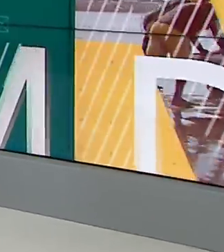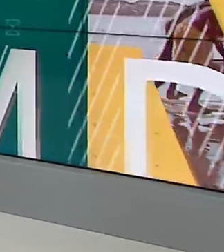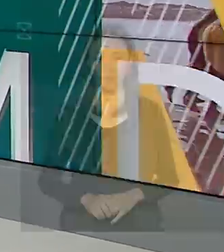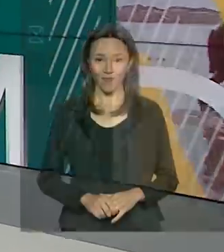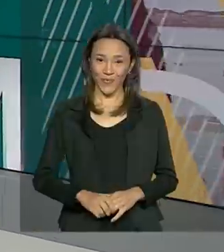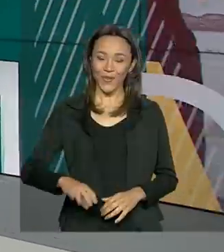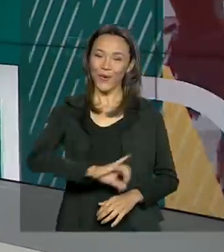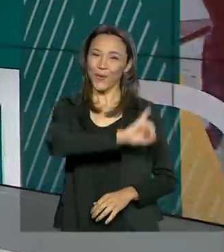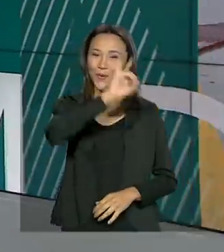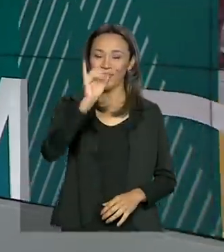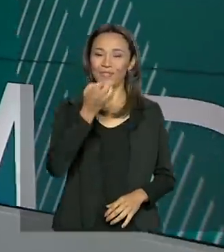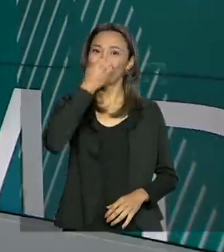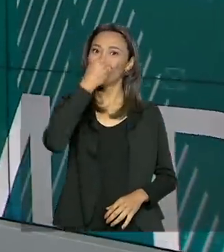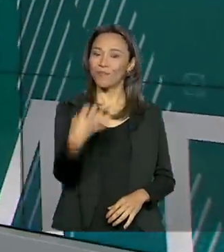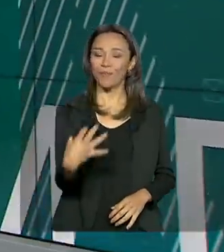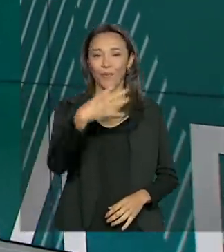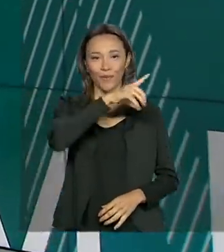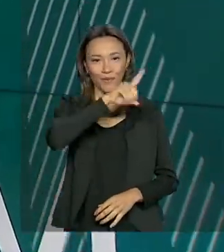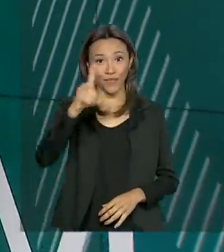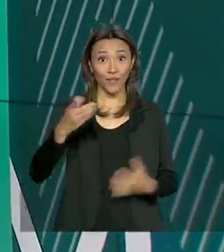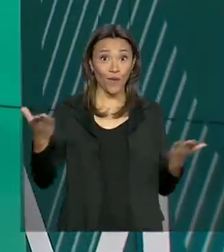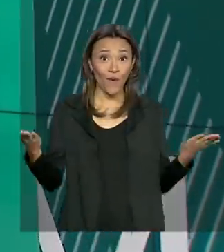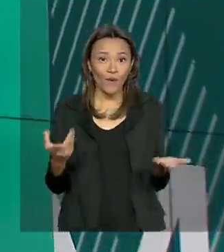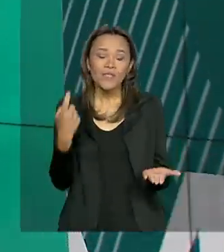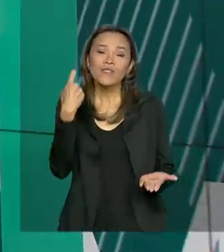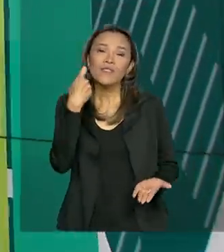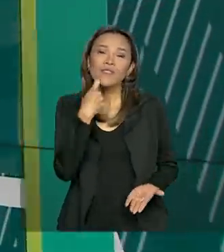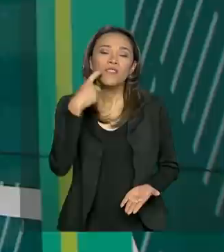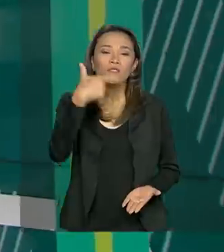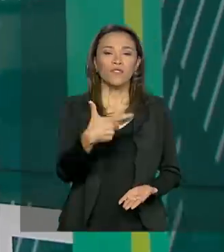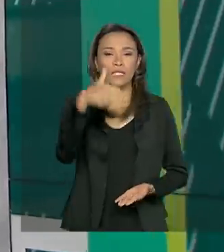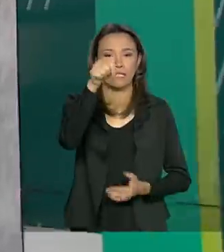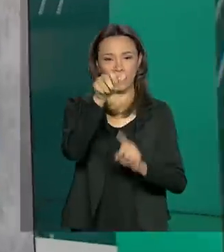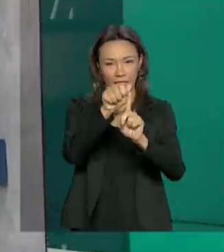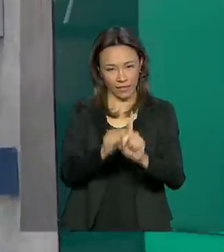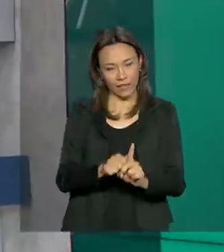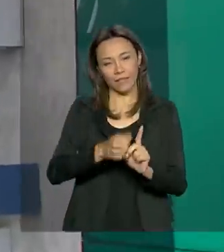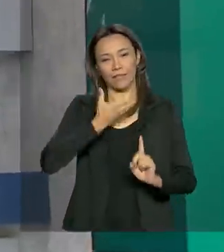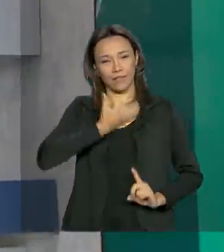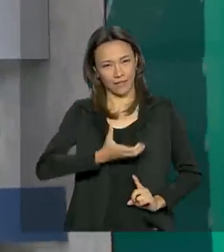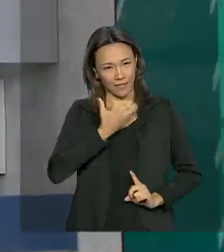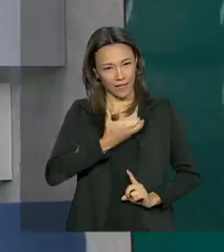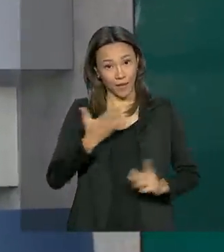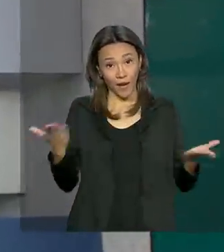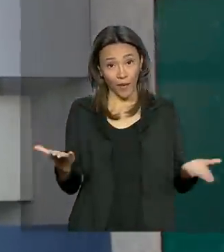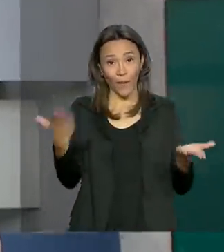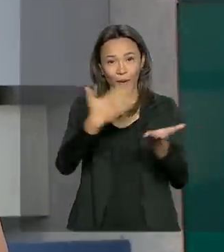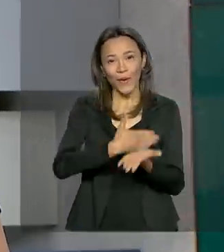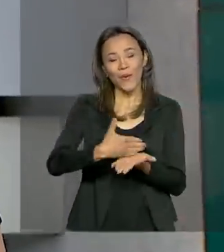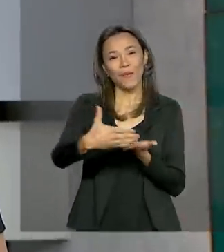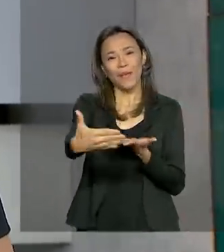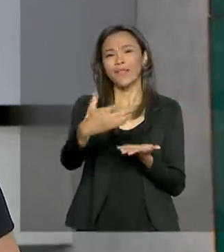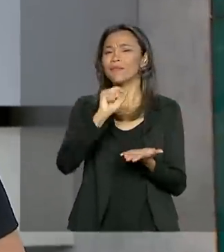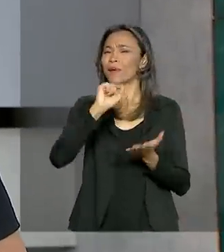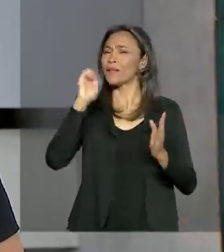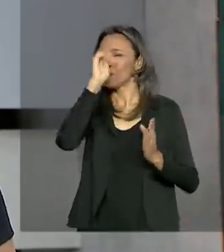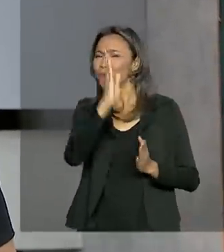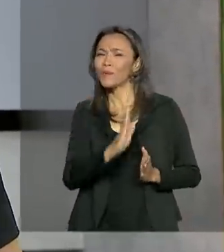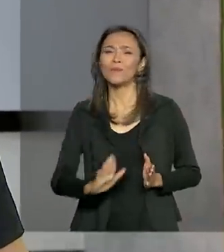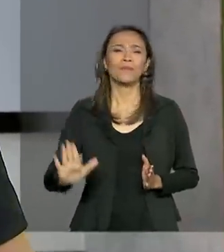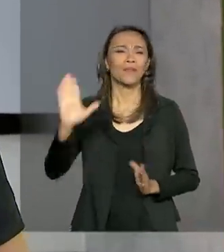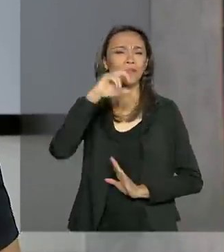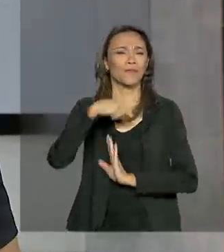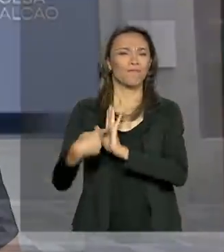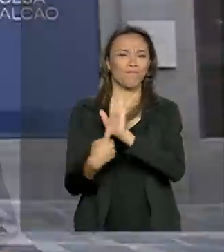Olá, bom dia pra você. Hoje é sexta-feira, 27 de dezembro. Começa agora o Brasil em dia para todo o